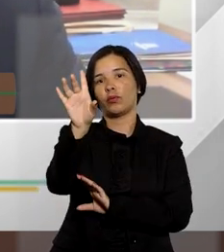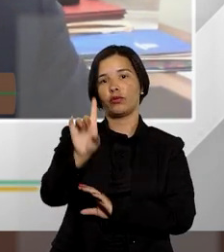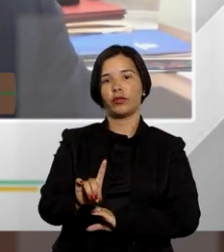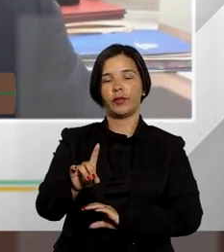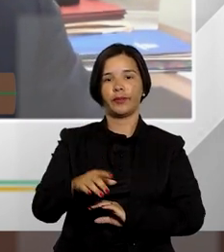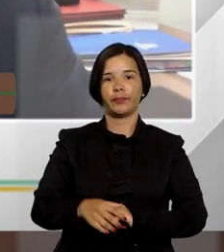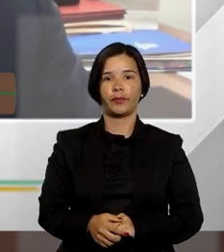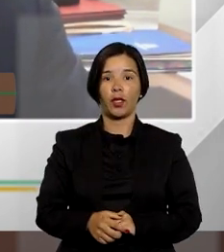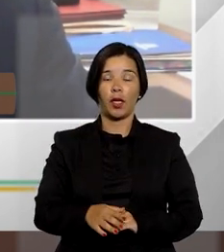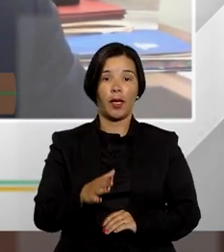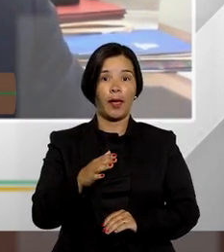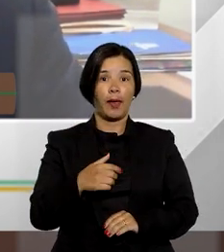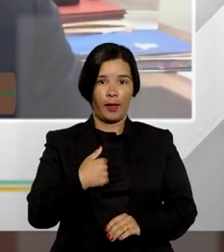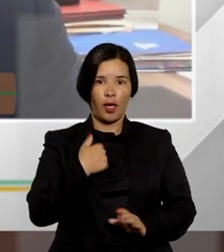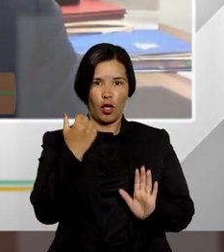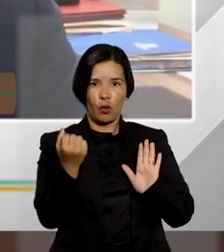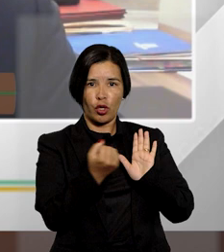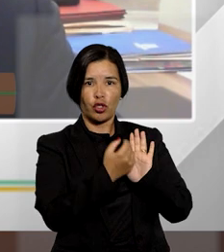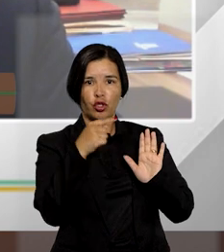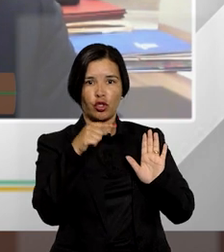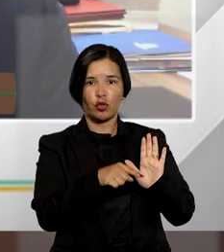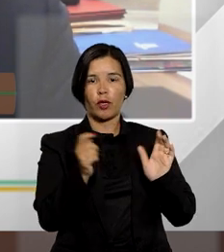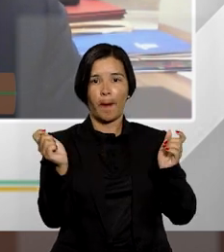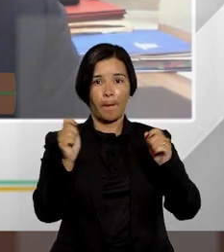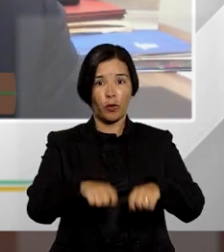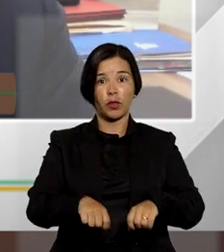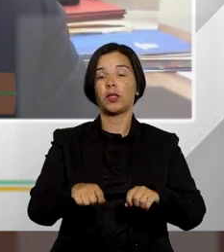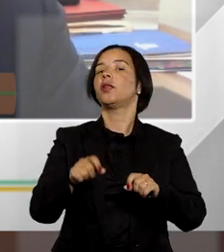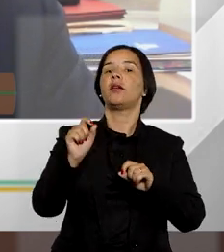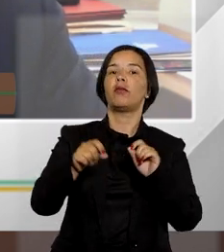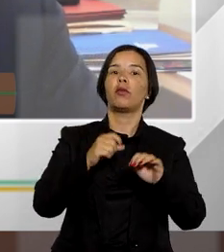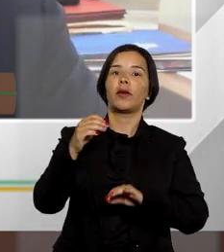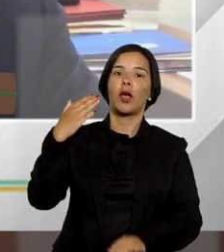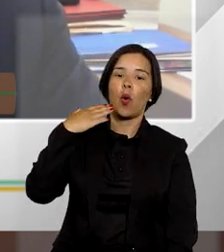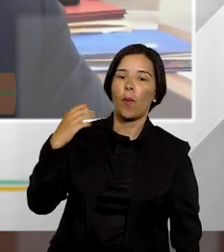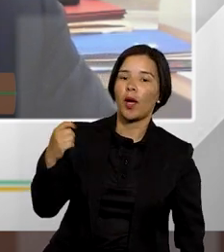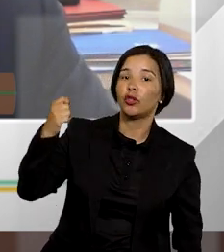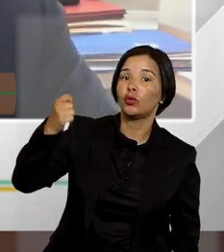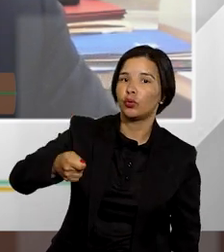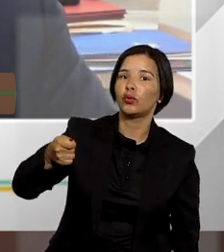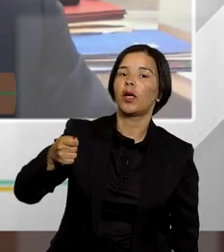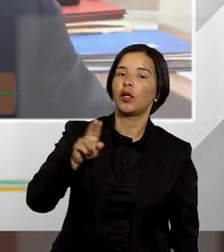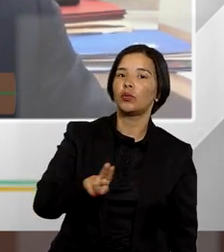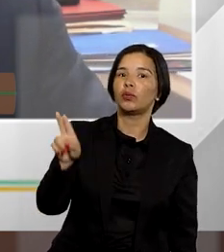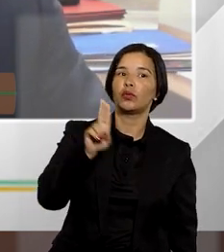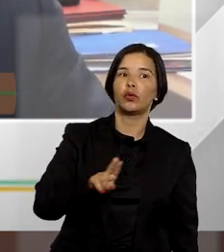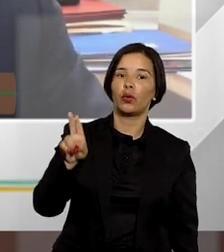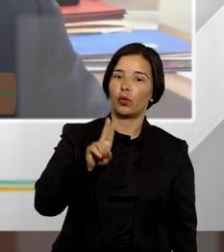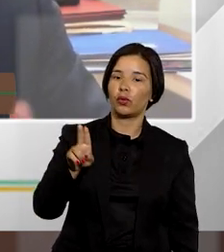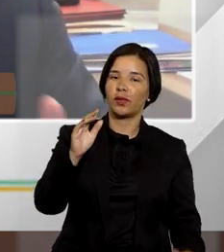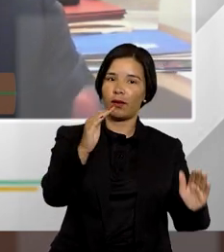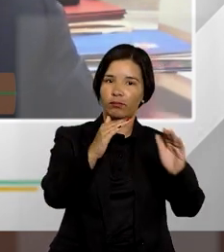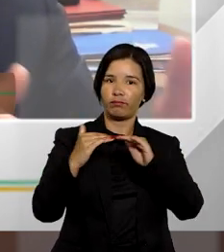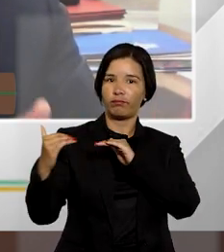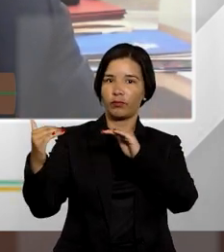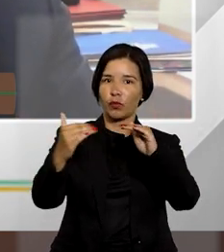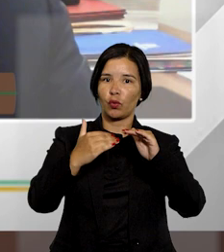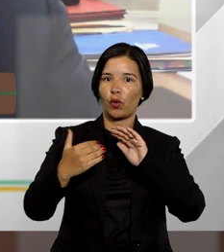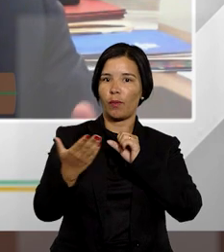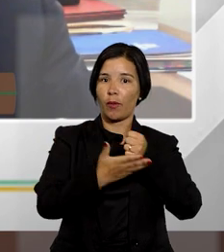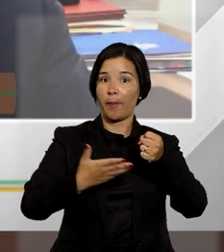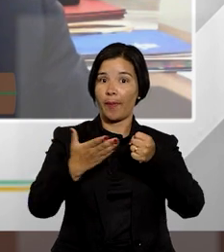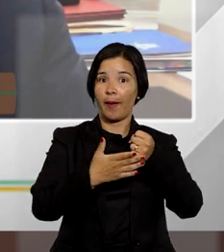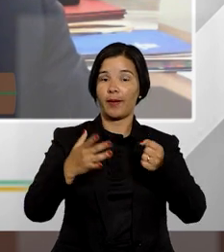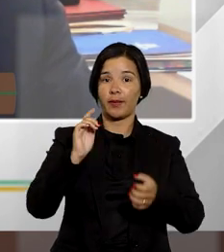direito todavia eu registro que se era possível ou não o magistrado utilizar a equidade como